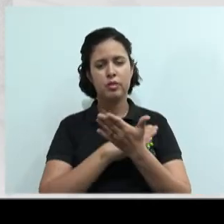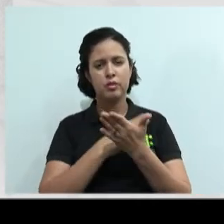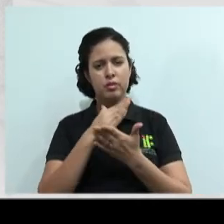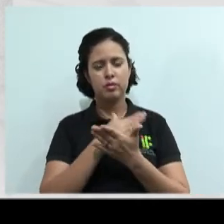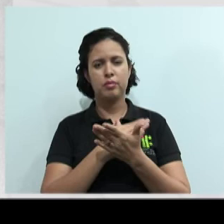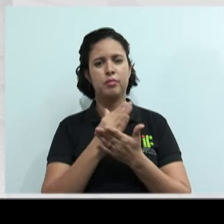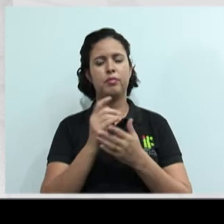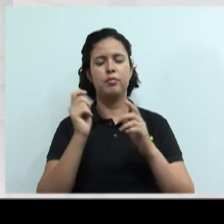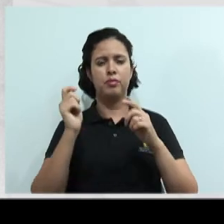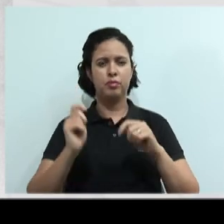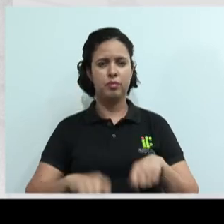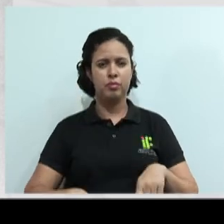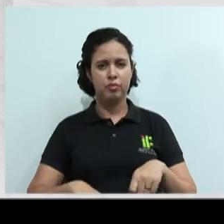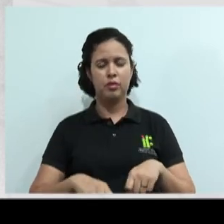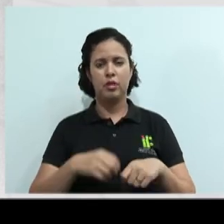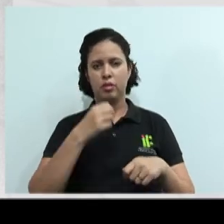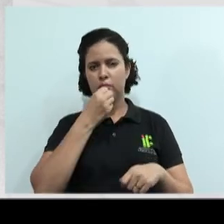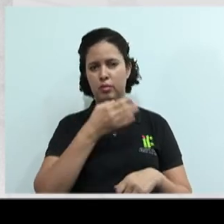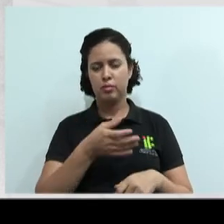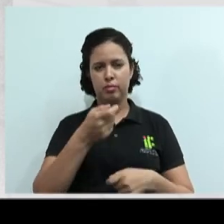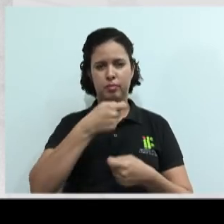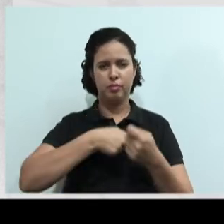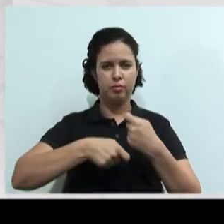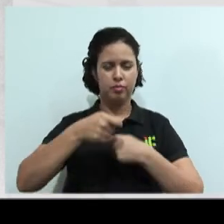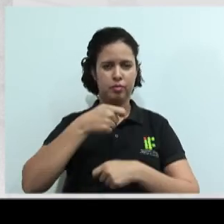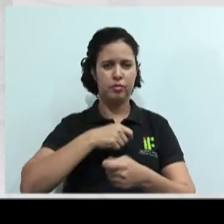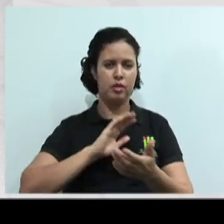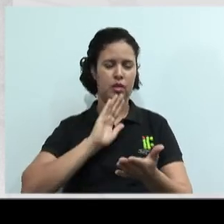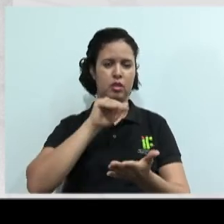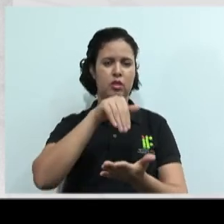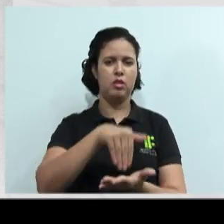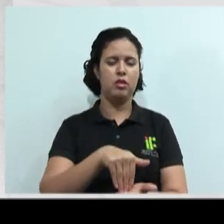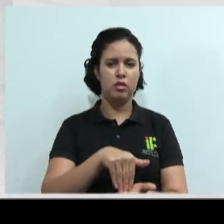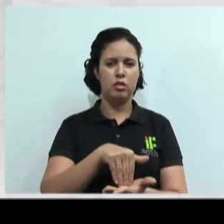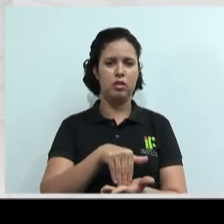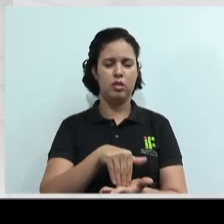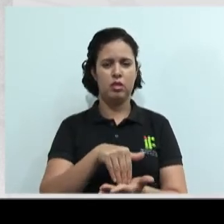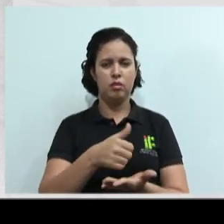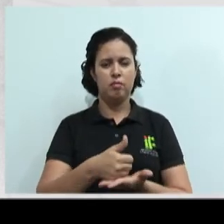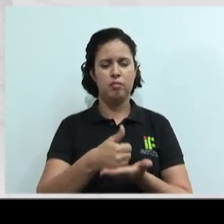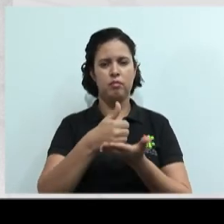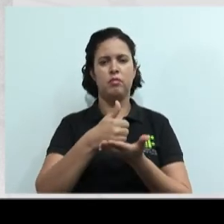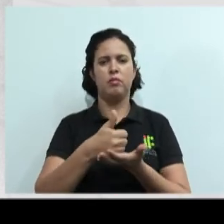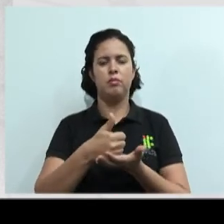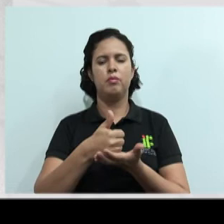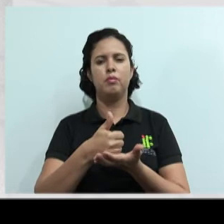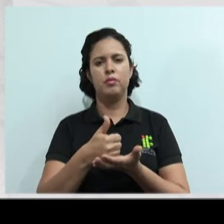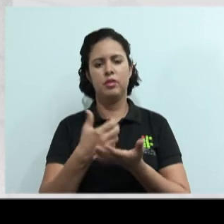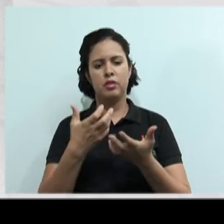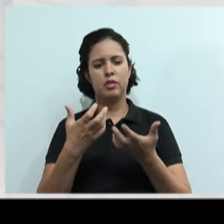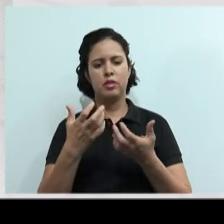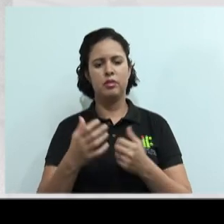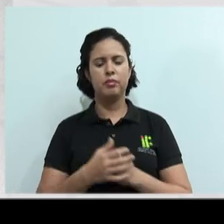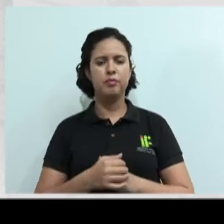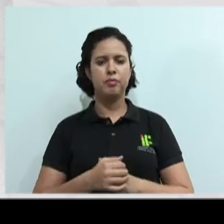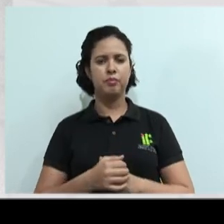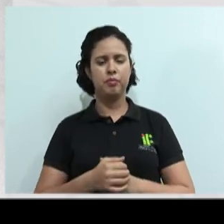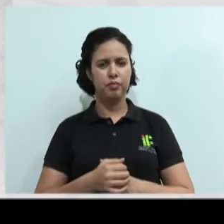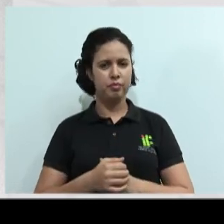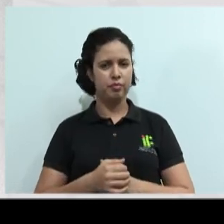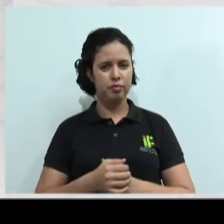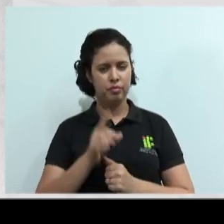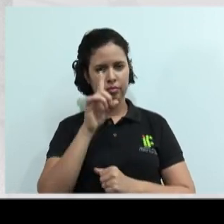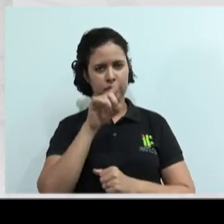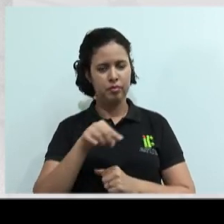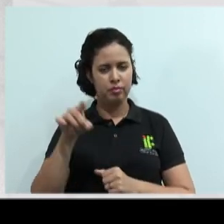permitem levar um bom negociador até o status desejado. Assinale aí a alternativa que apresenta